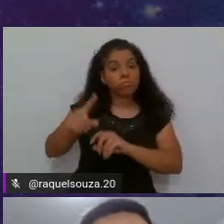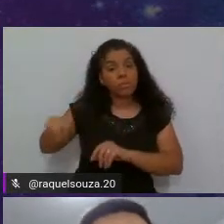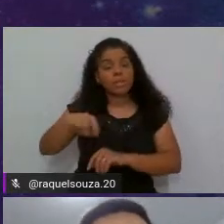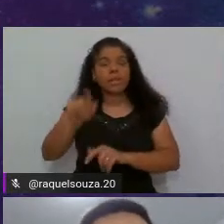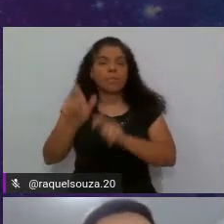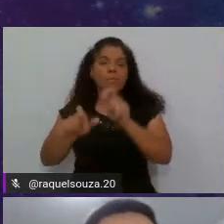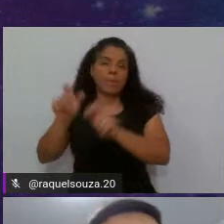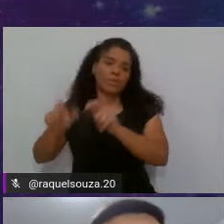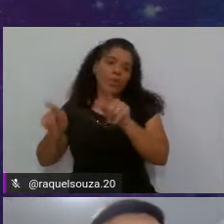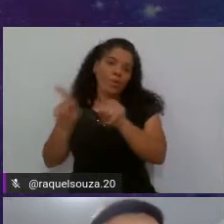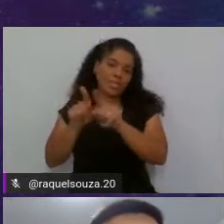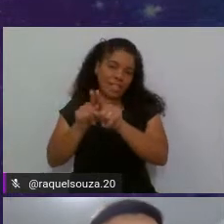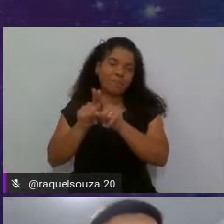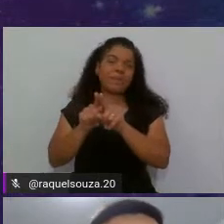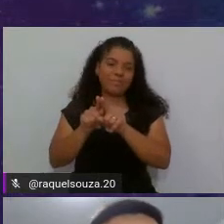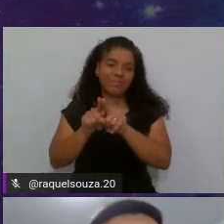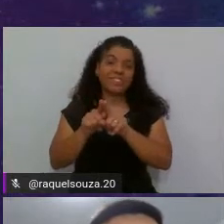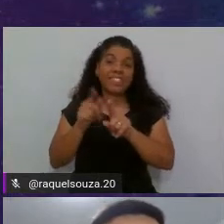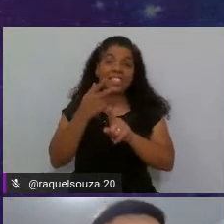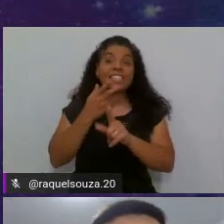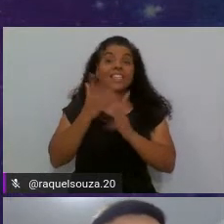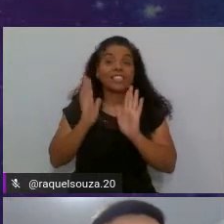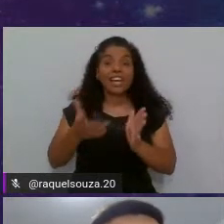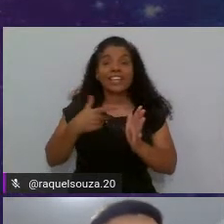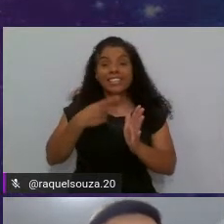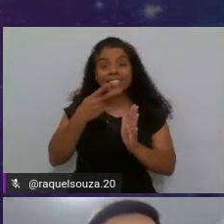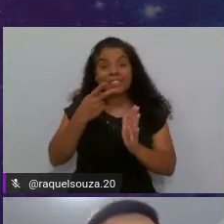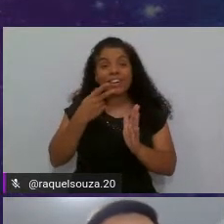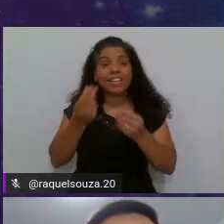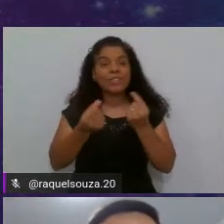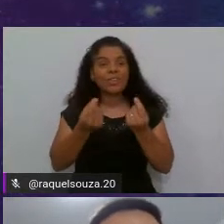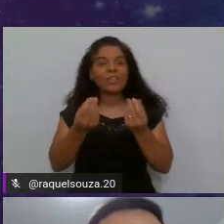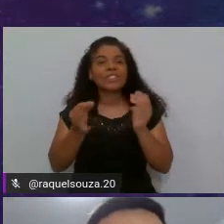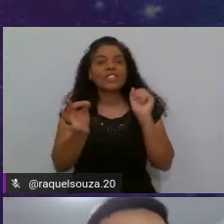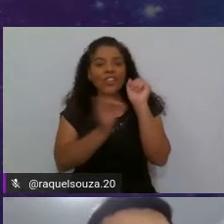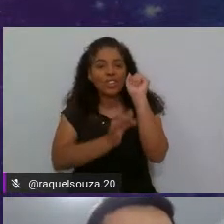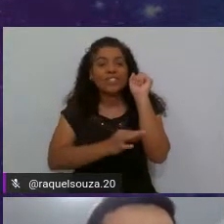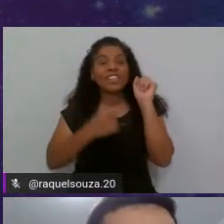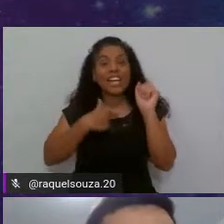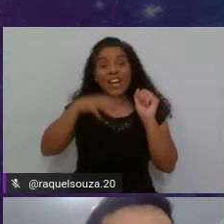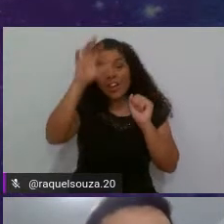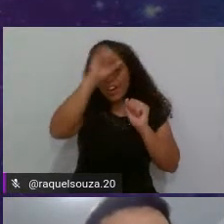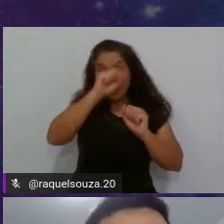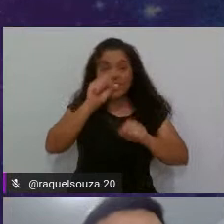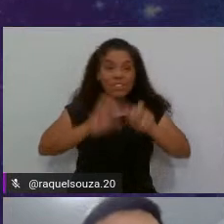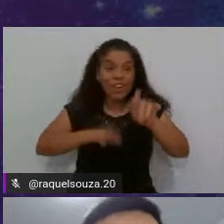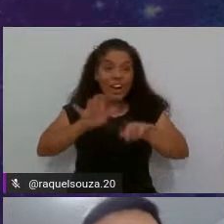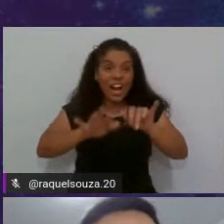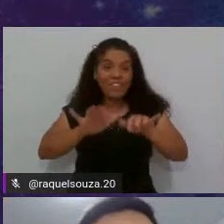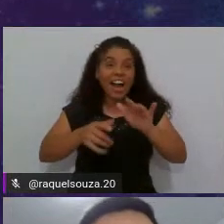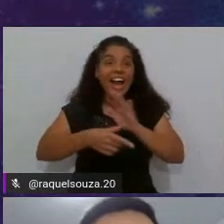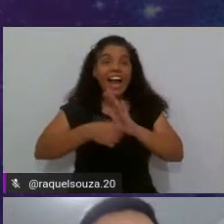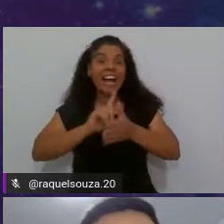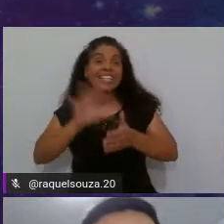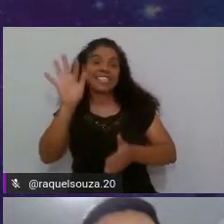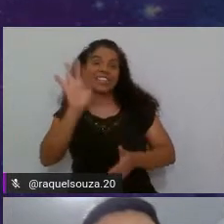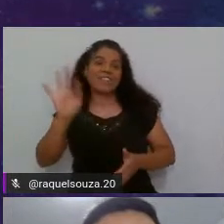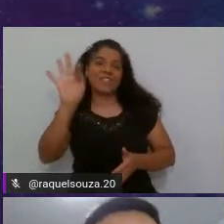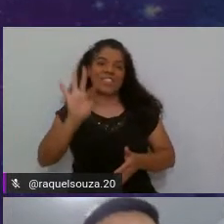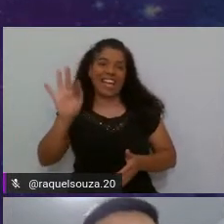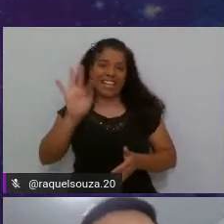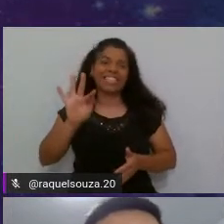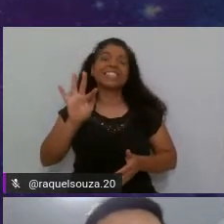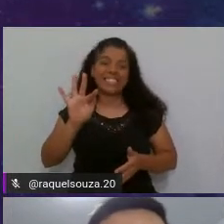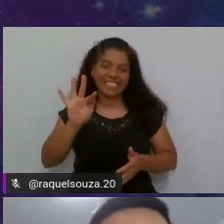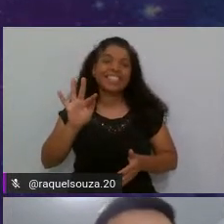E já que a gente está falando um pouco de codificação, né? Eu aprendi a programar antes de começar a faculdade. Então, tenho